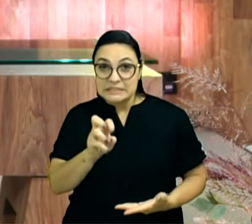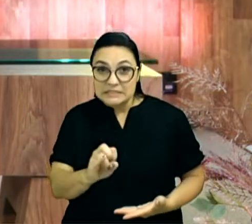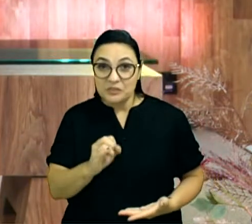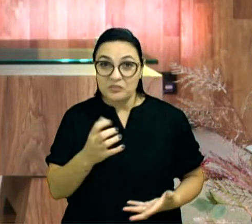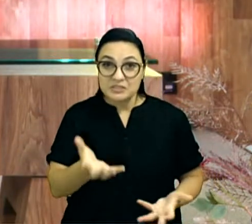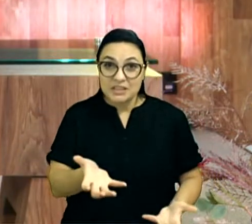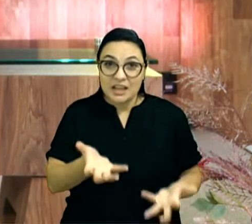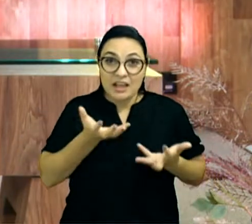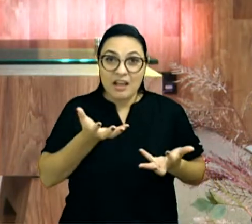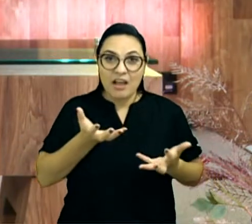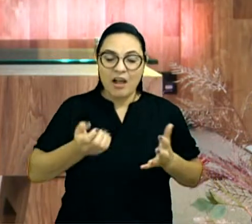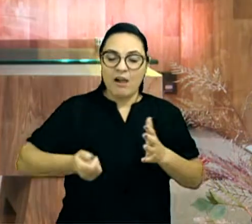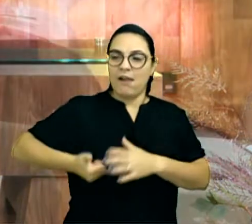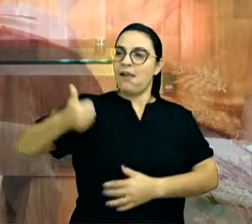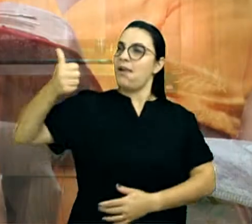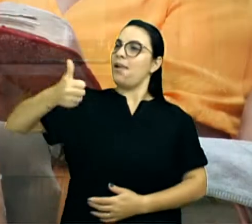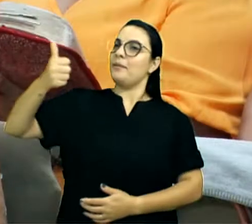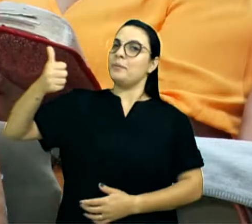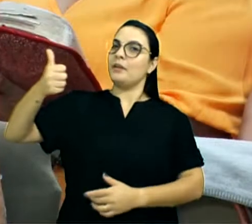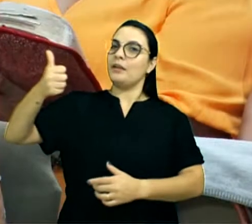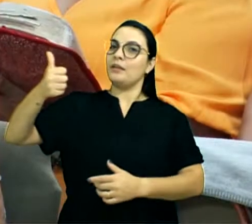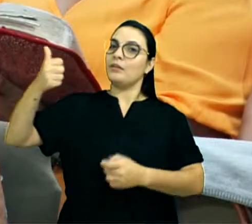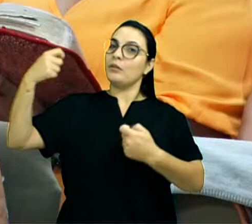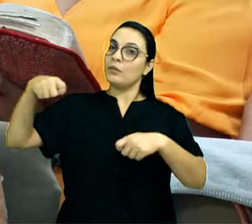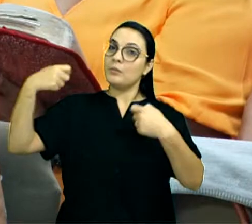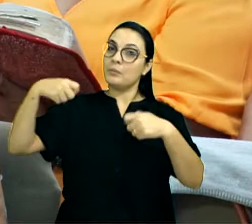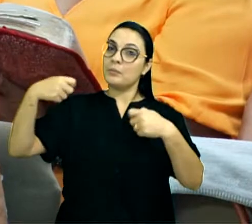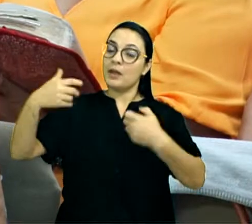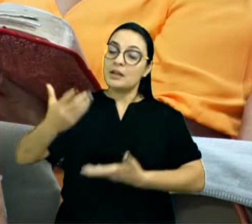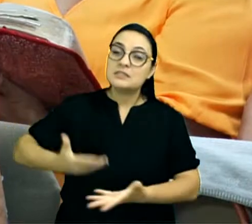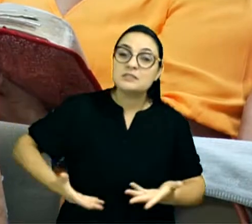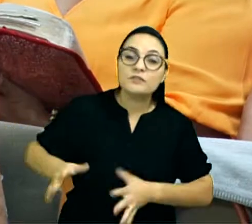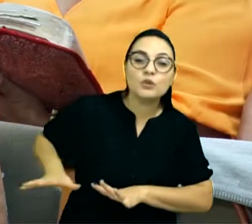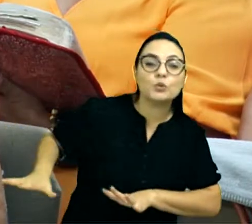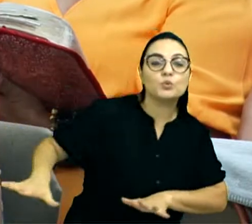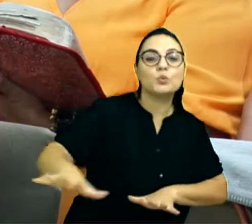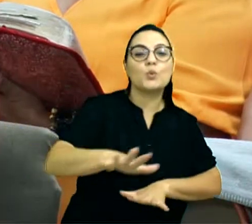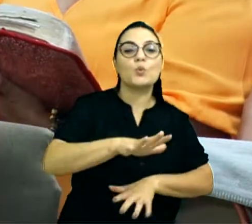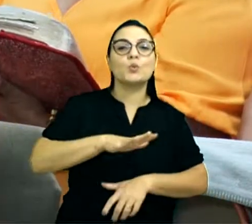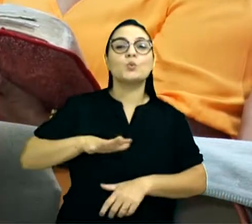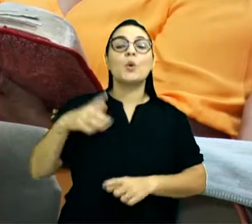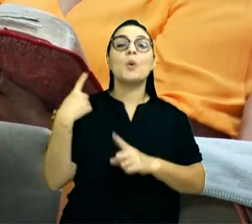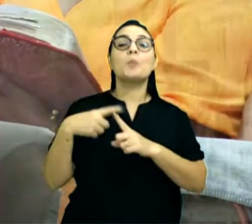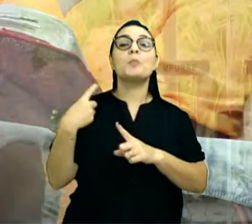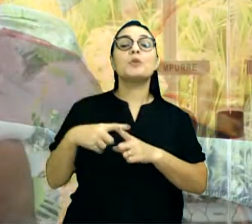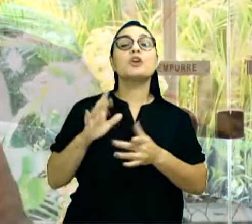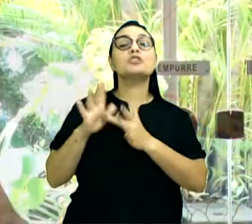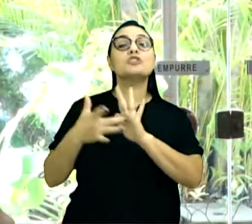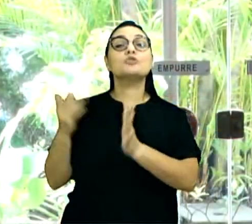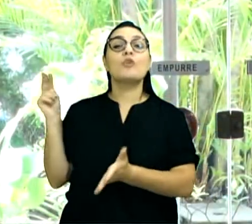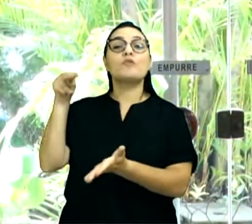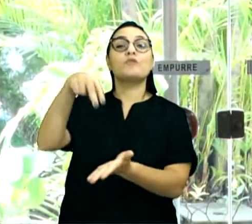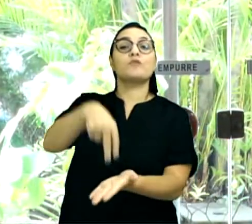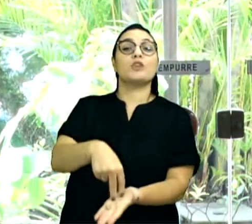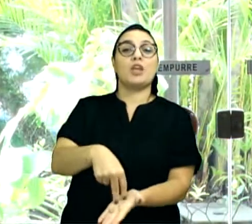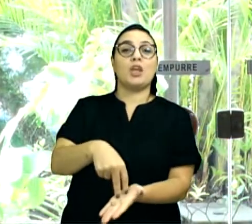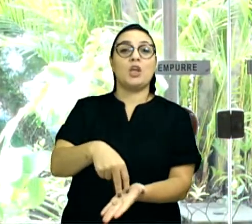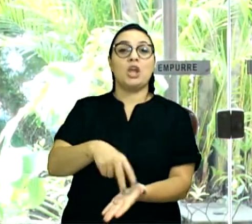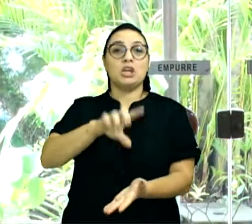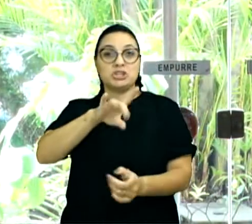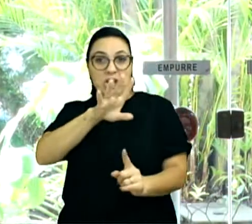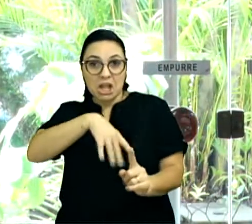ser o primeiro entre vós, será servo de todos. Pois o próprio Filho do homem não veio para ser